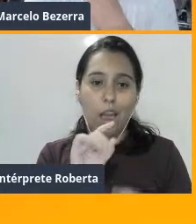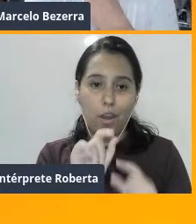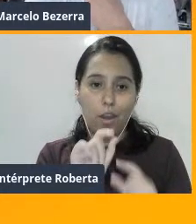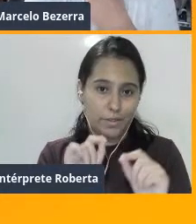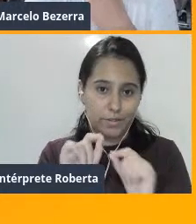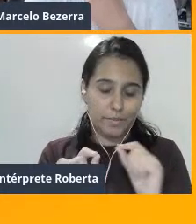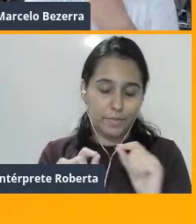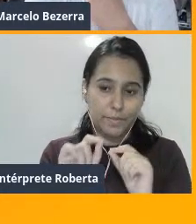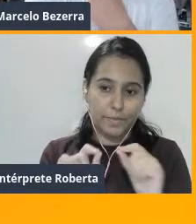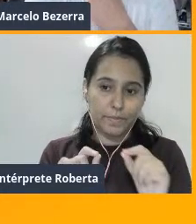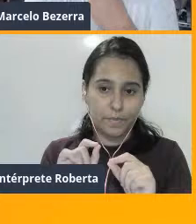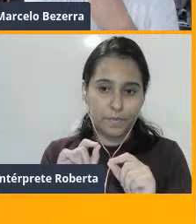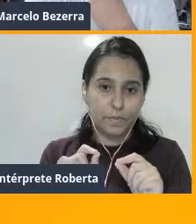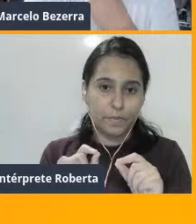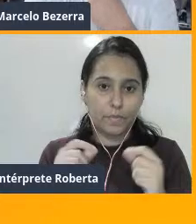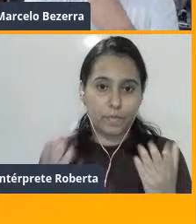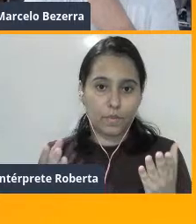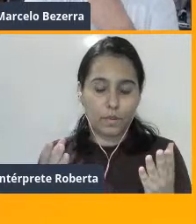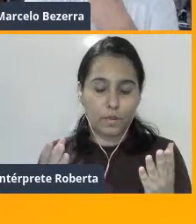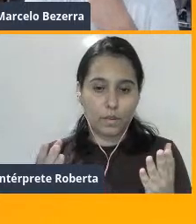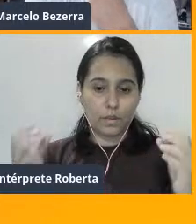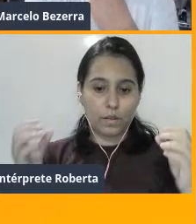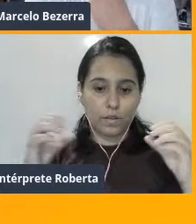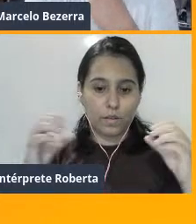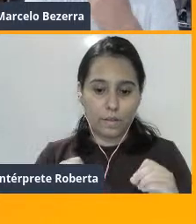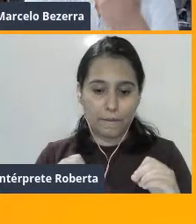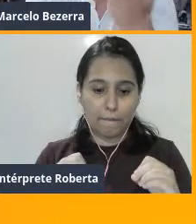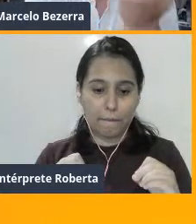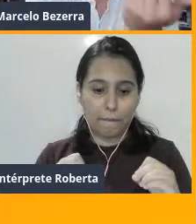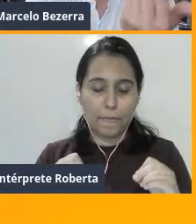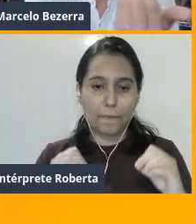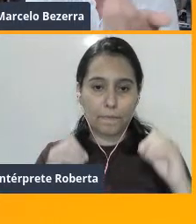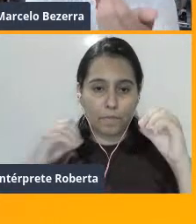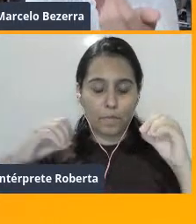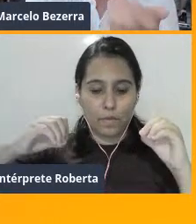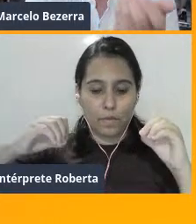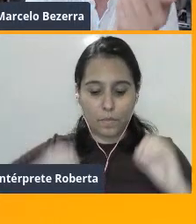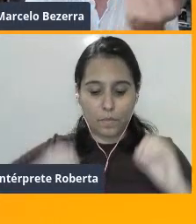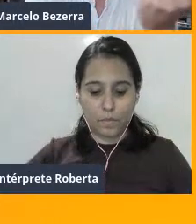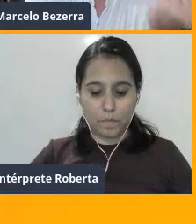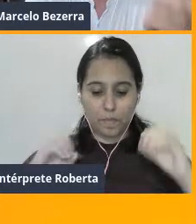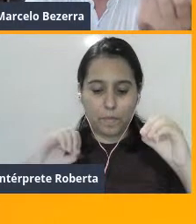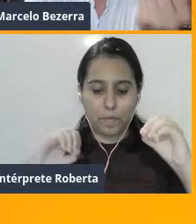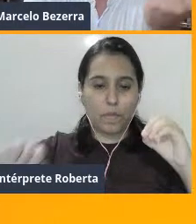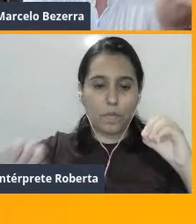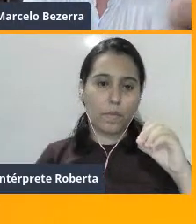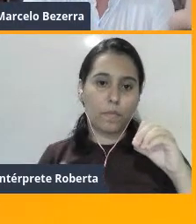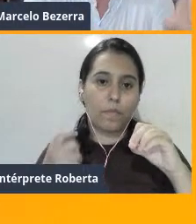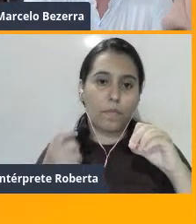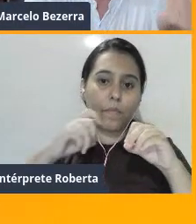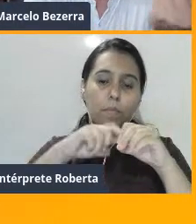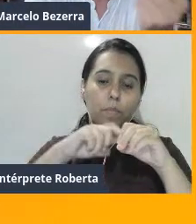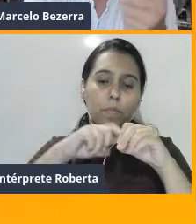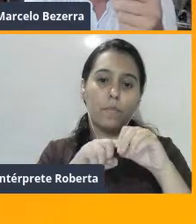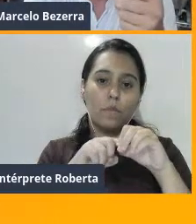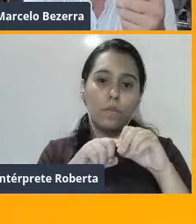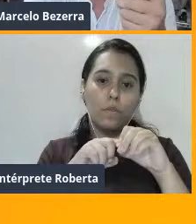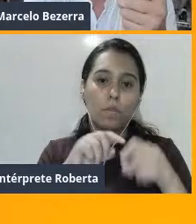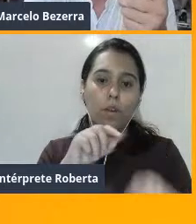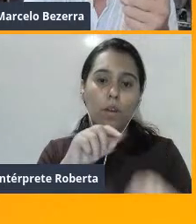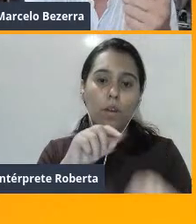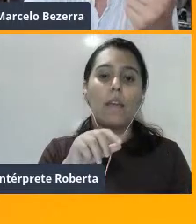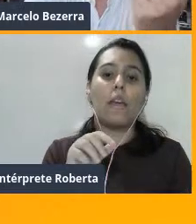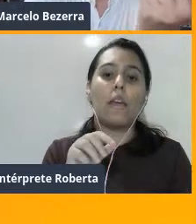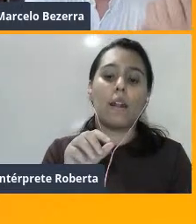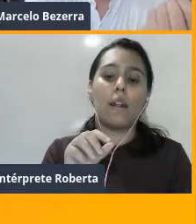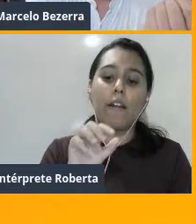a fecundação in vitro, que a gente também chama, tecnicamente, de produção in vitro de embriões.